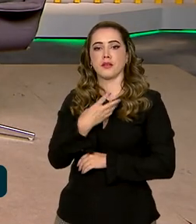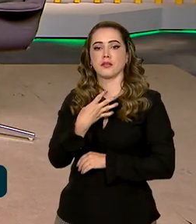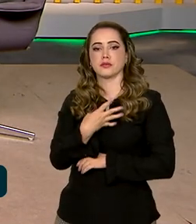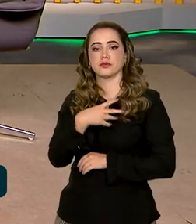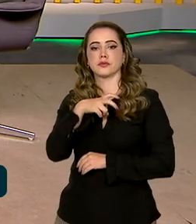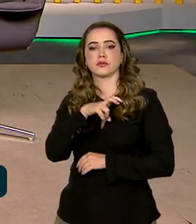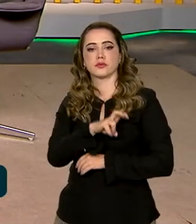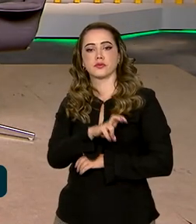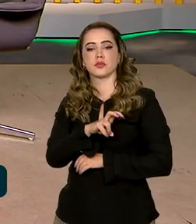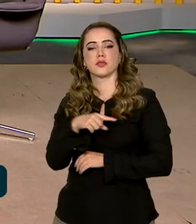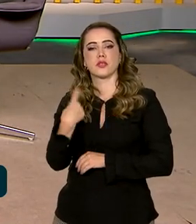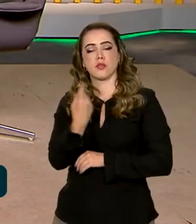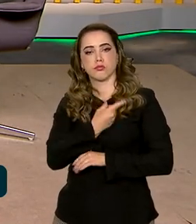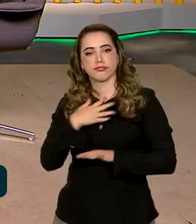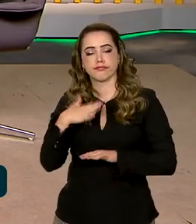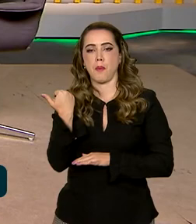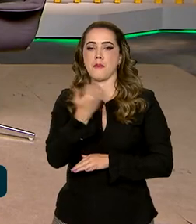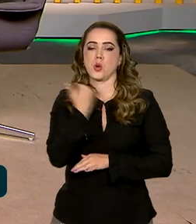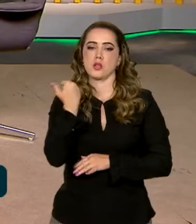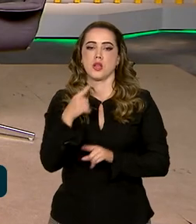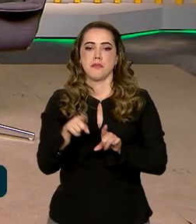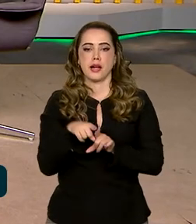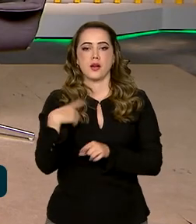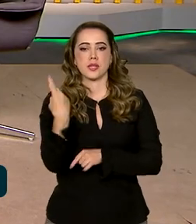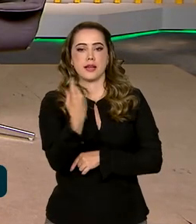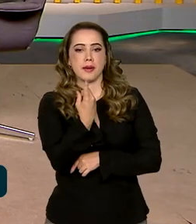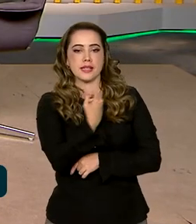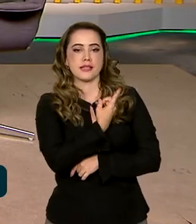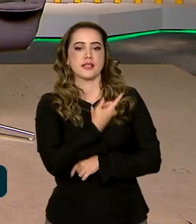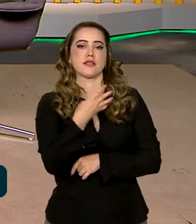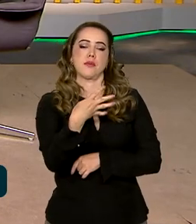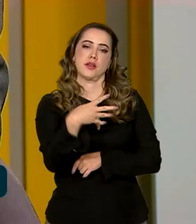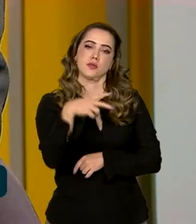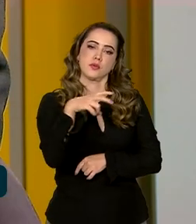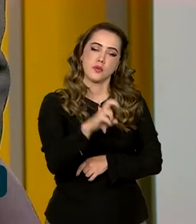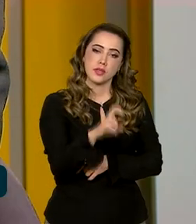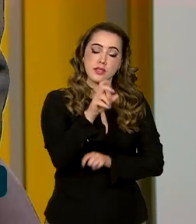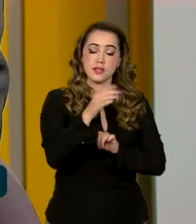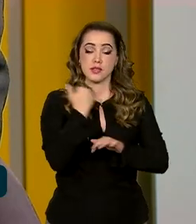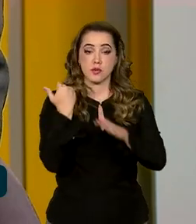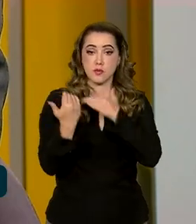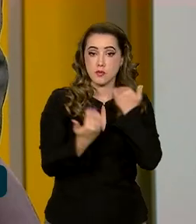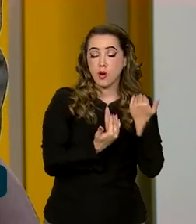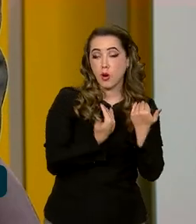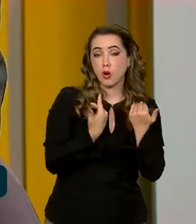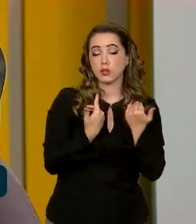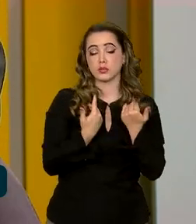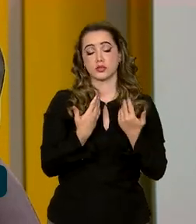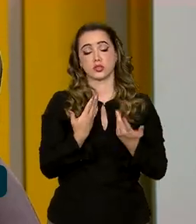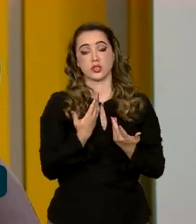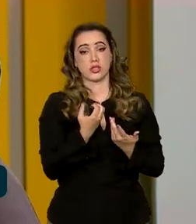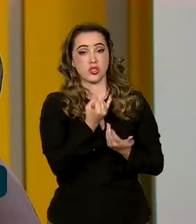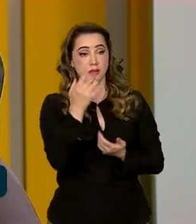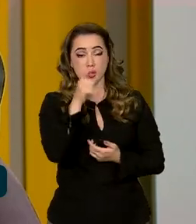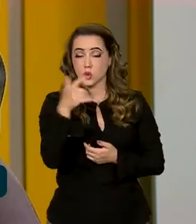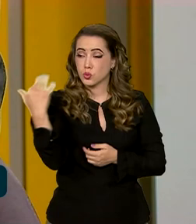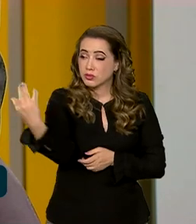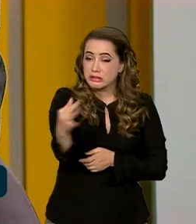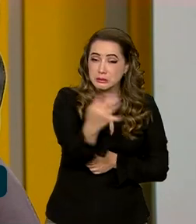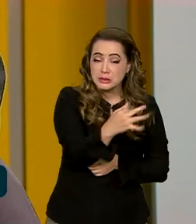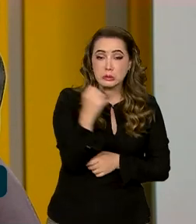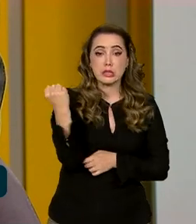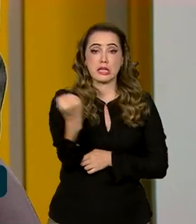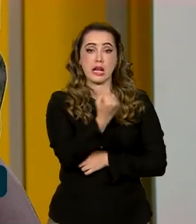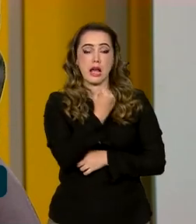acidentes de trânsito, 300 mil lesões graves nas vítimas desses acidentes, né. Por que que isso acontece,